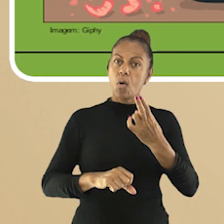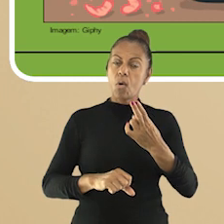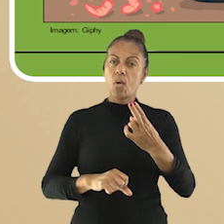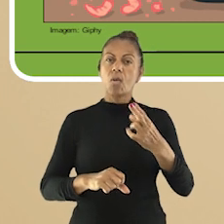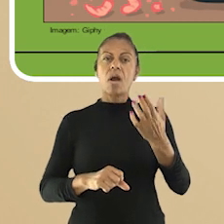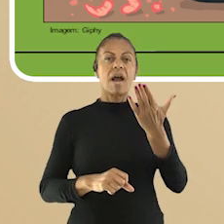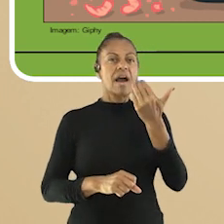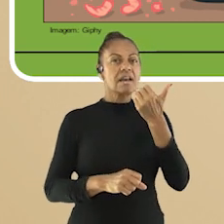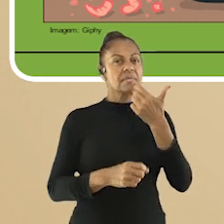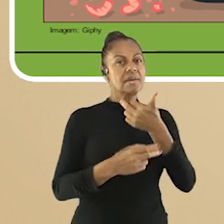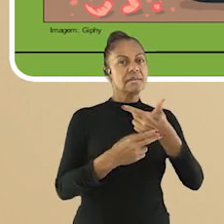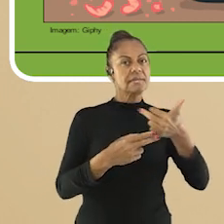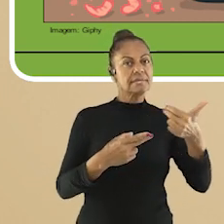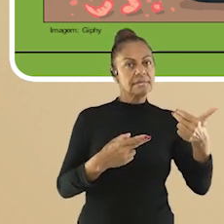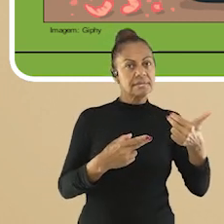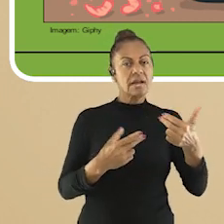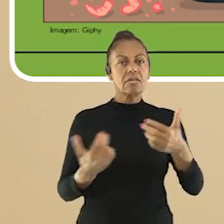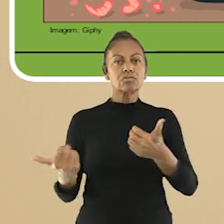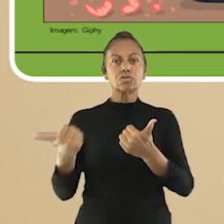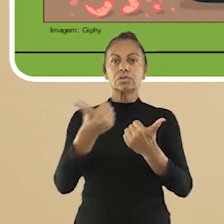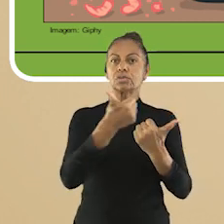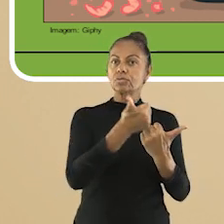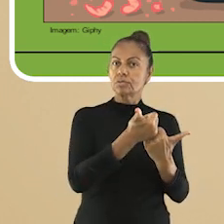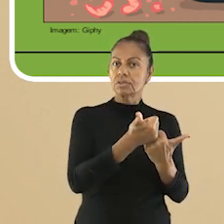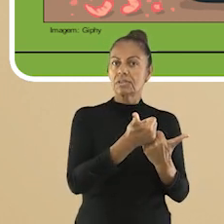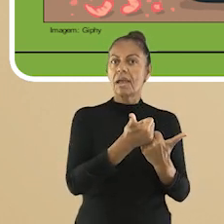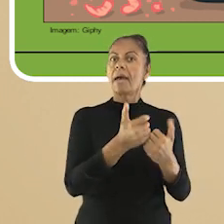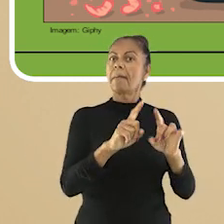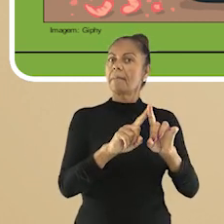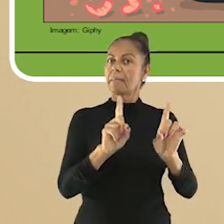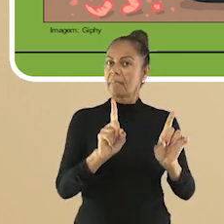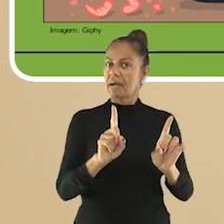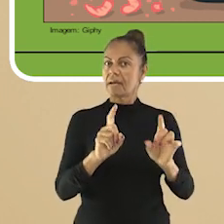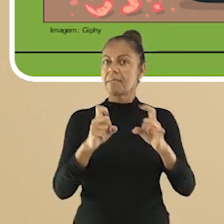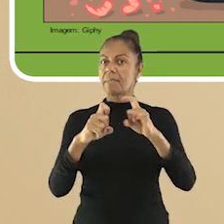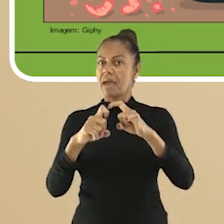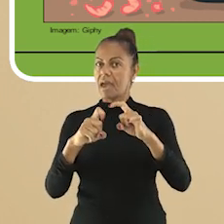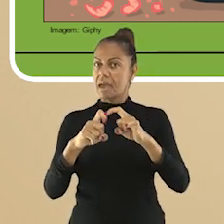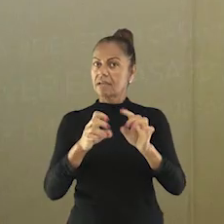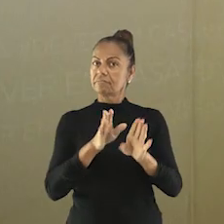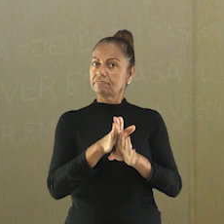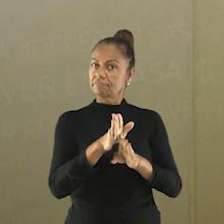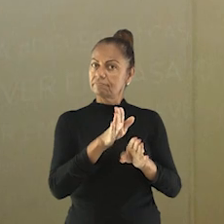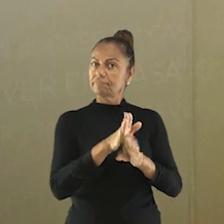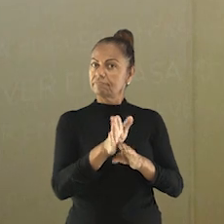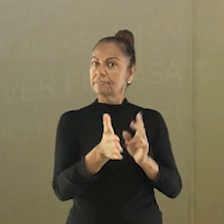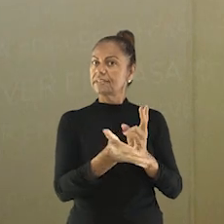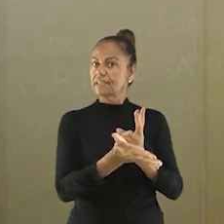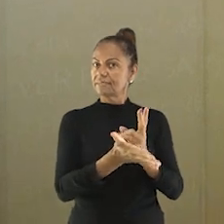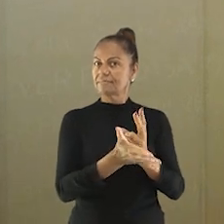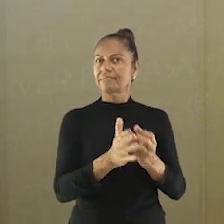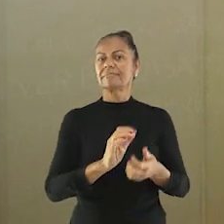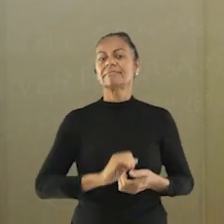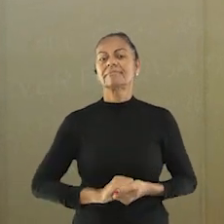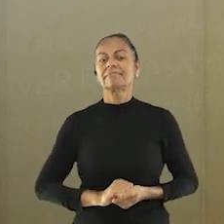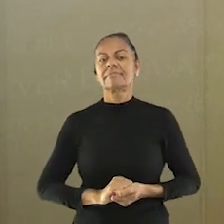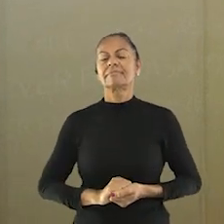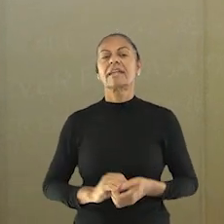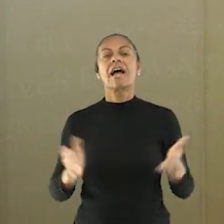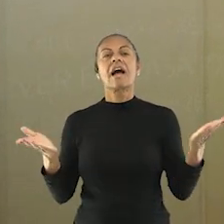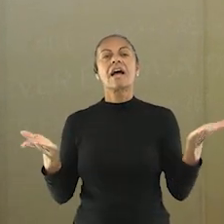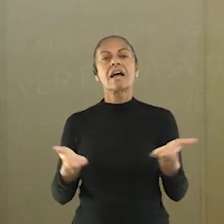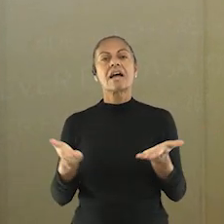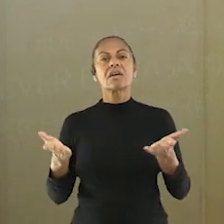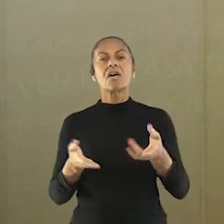por outros de valor nutricional equivalente, sempre com orientação médica. Corrigido, estudantes. Então, agora